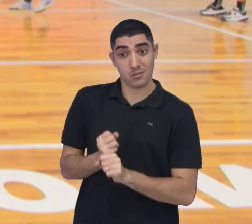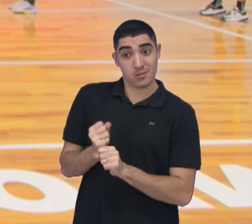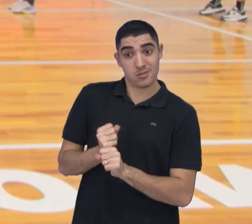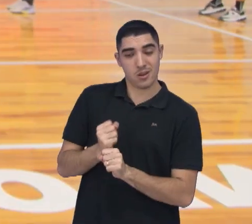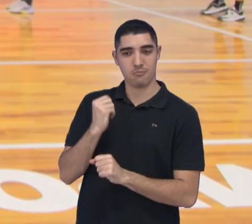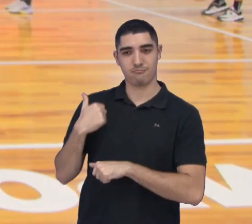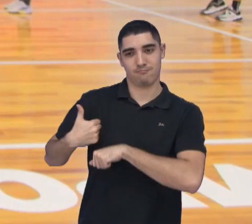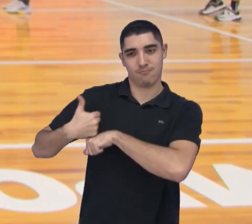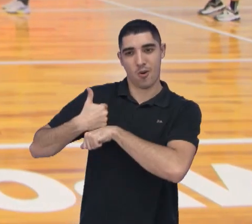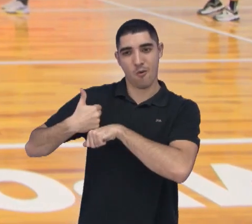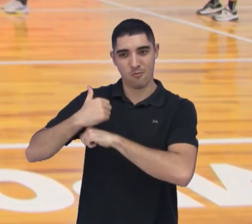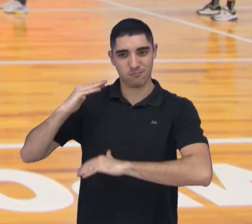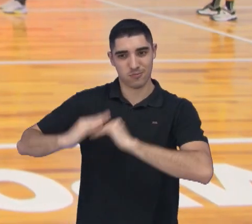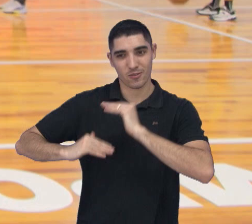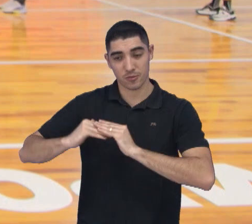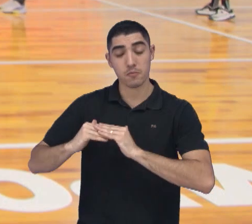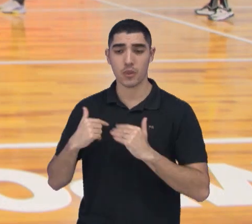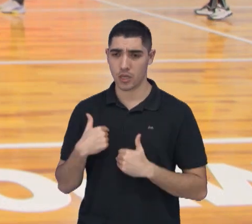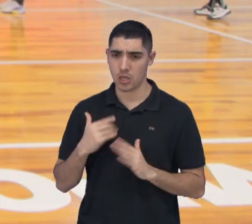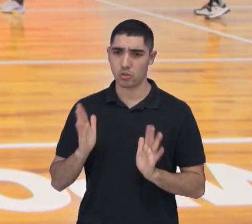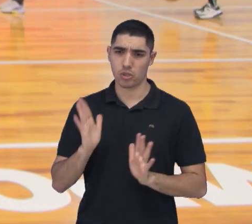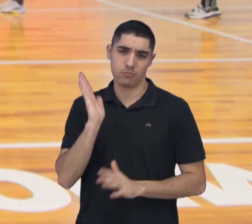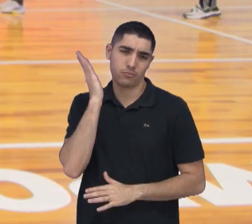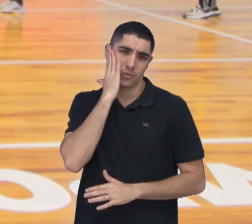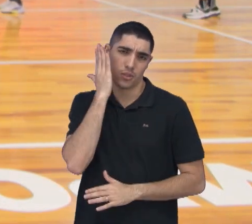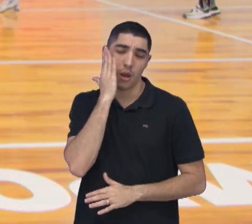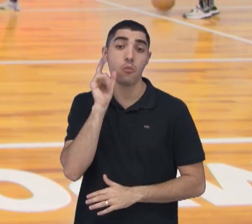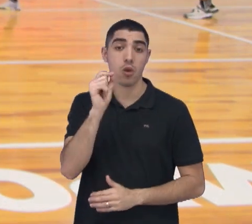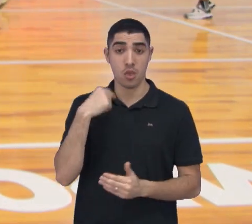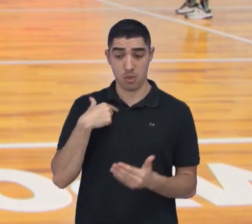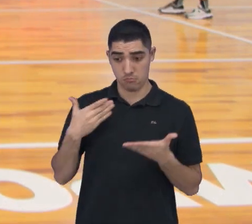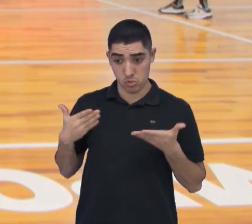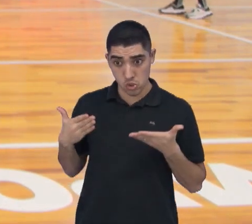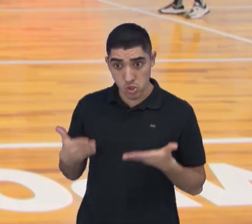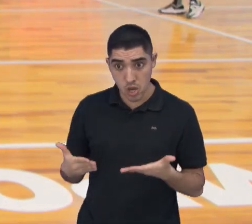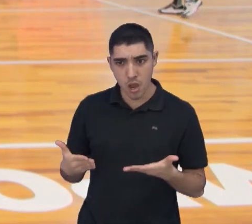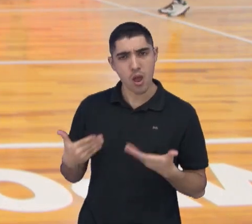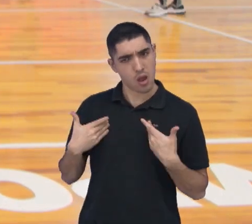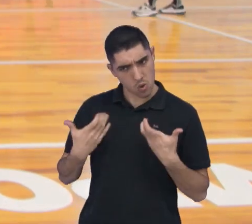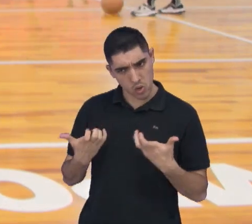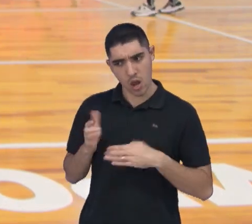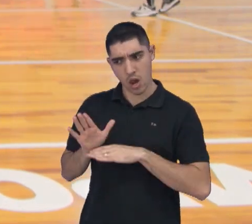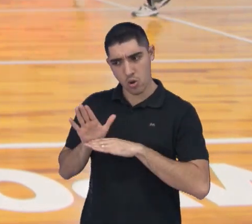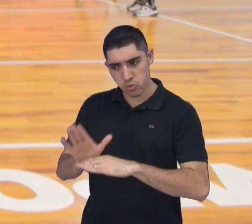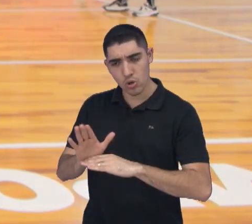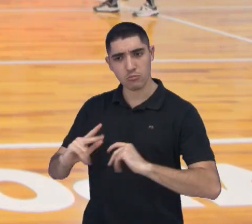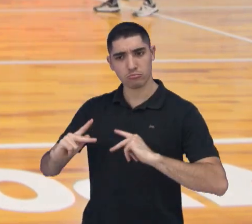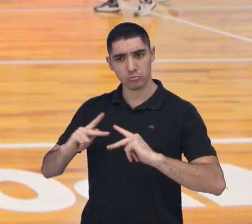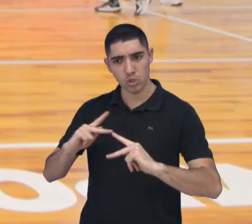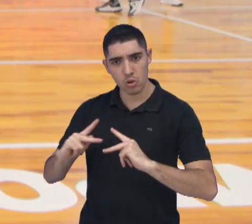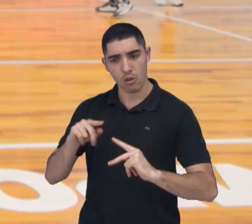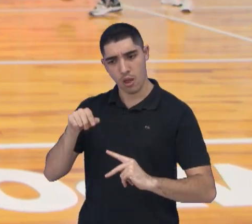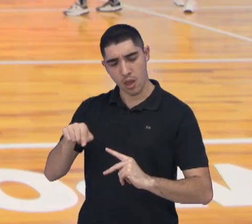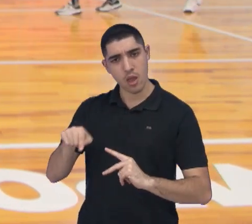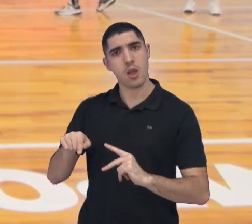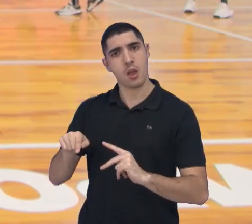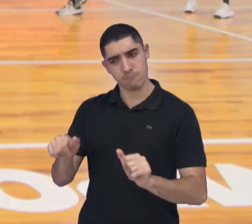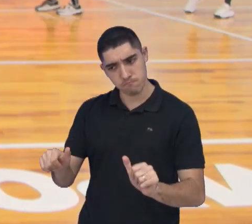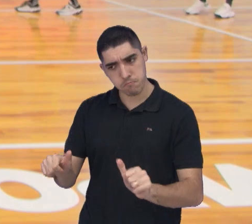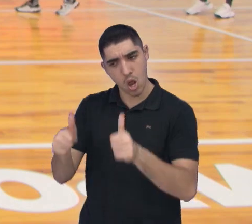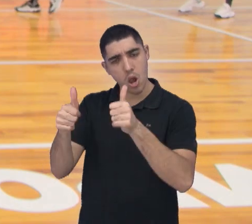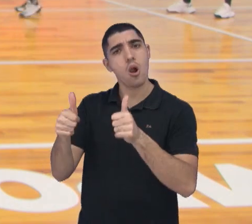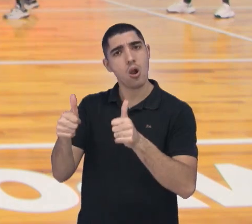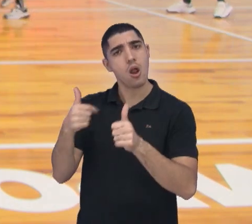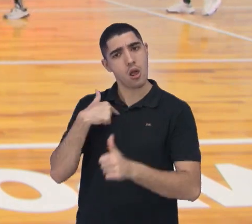vim para cá com essa total consciência de que eu vou chegar aqui realmente para ajudar, para assumir